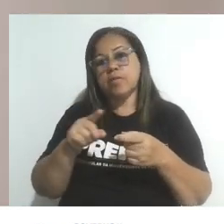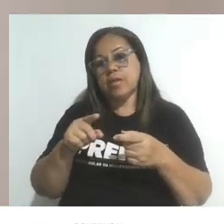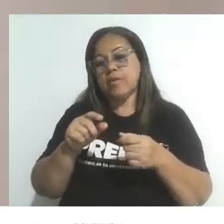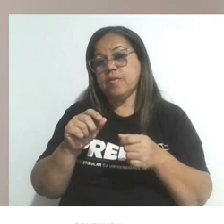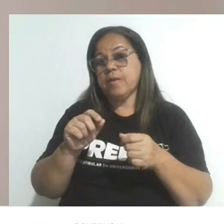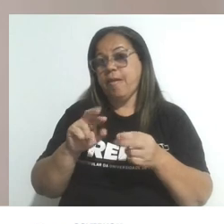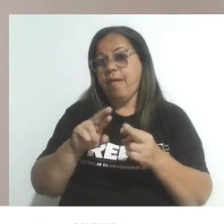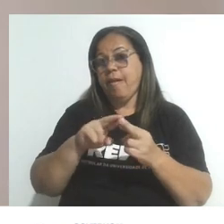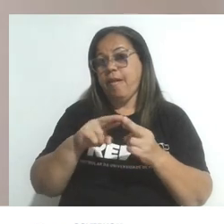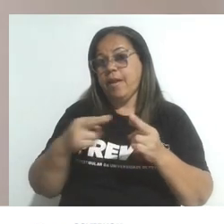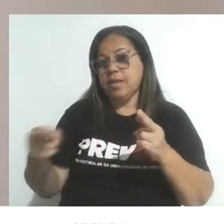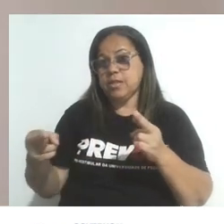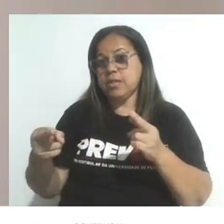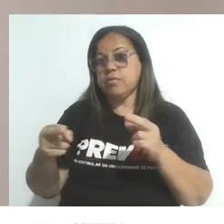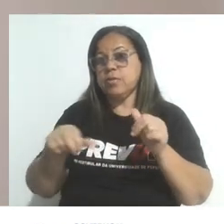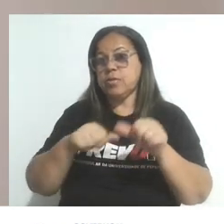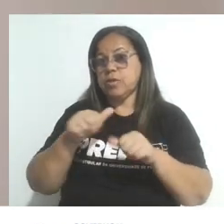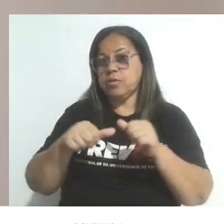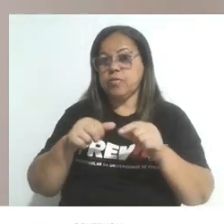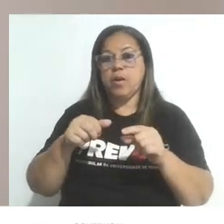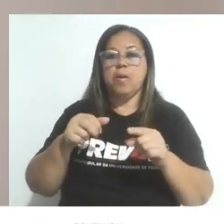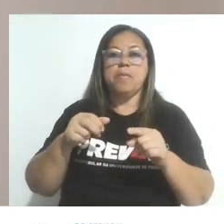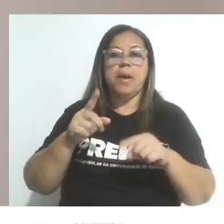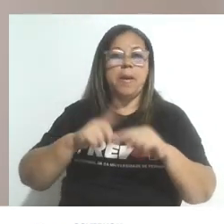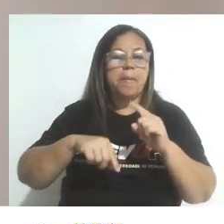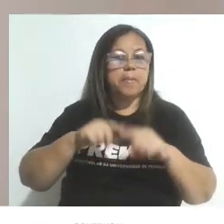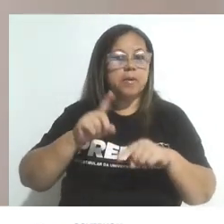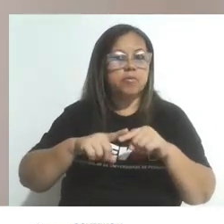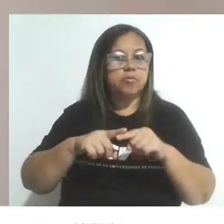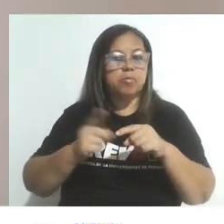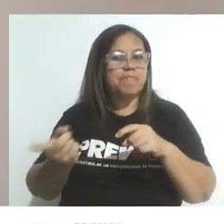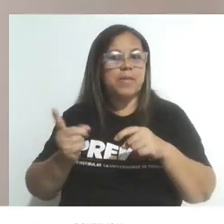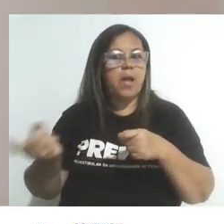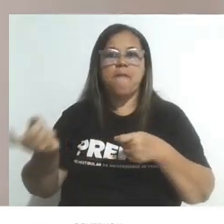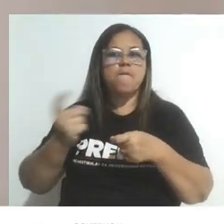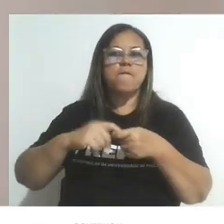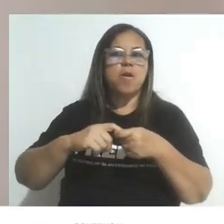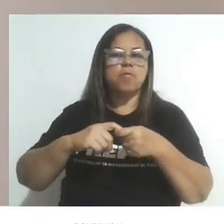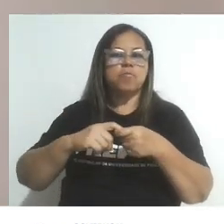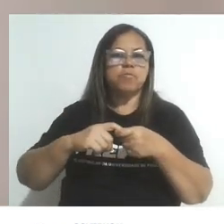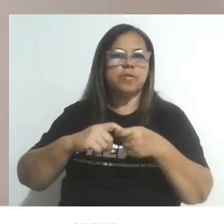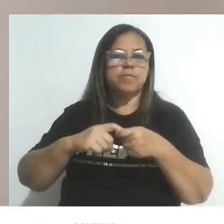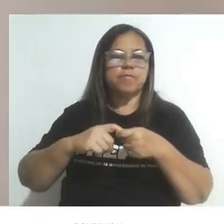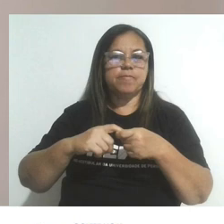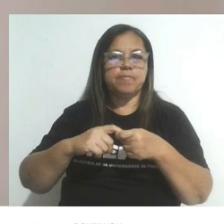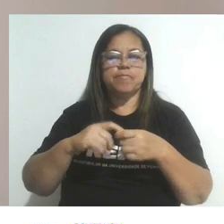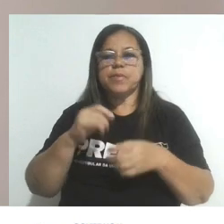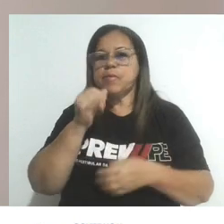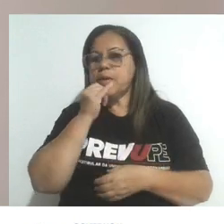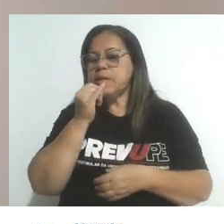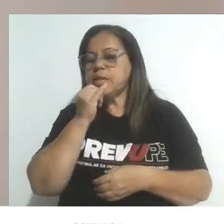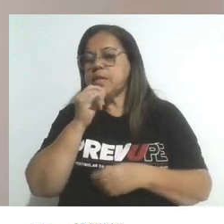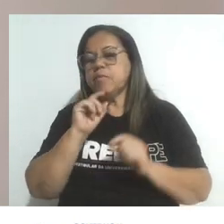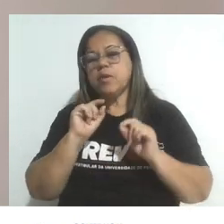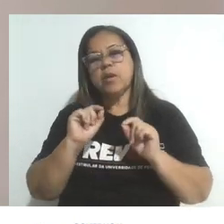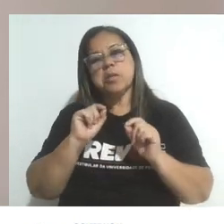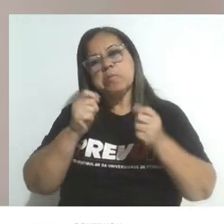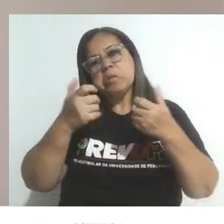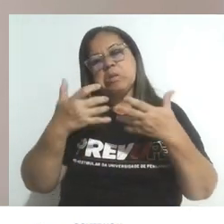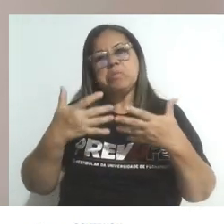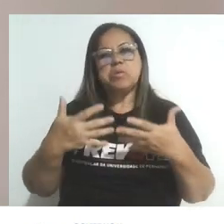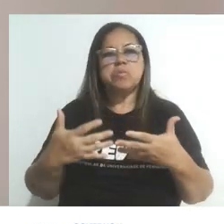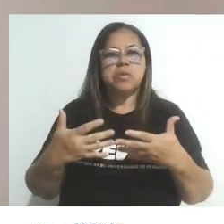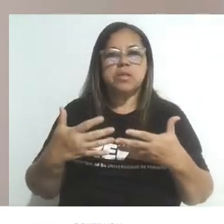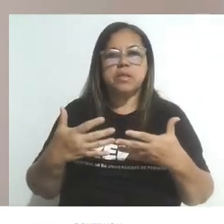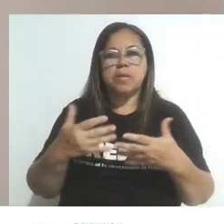sem que esses produtos voltem a se transformar nas substâncias reagentes. Como exemplo dessa reação, nós podemos destacar